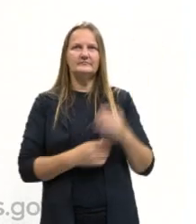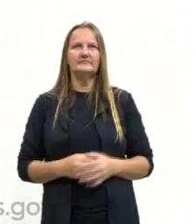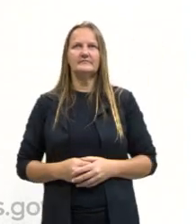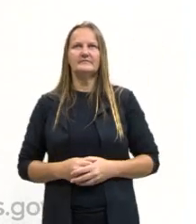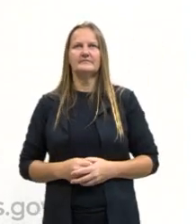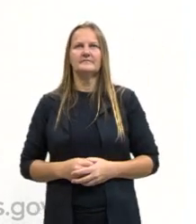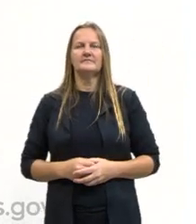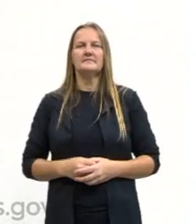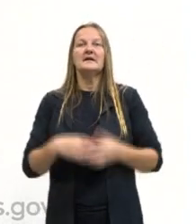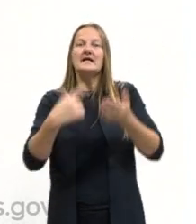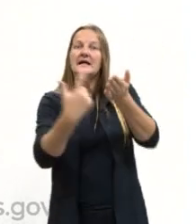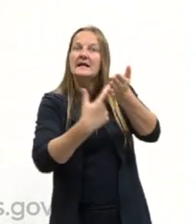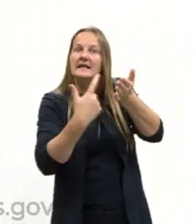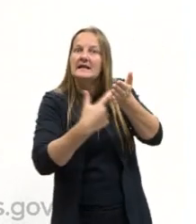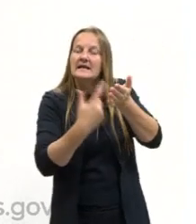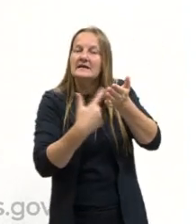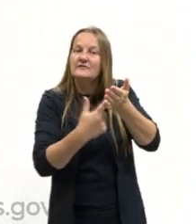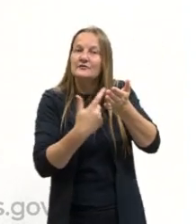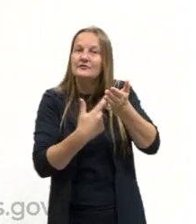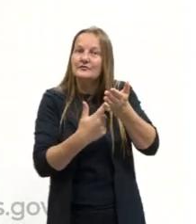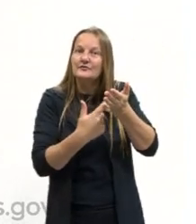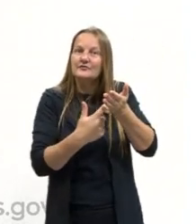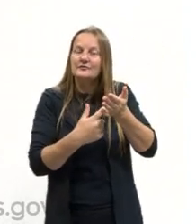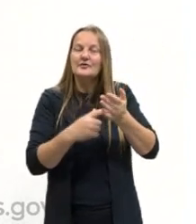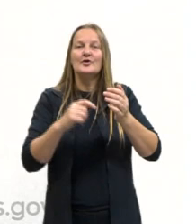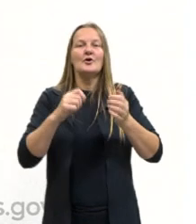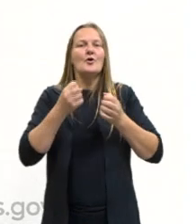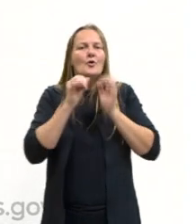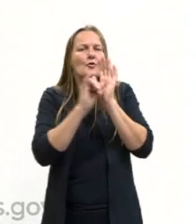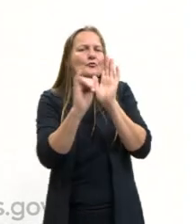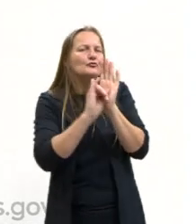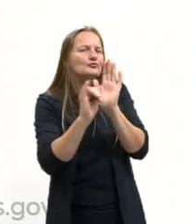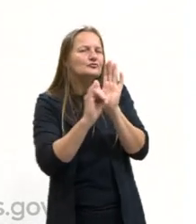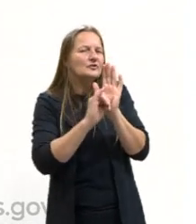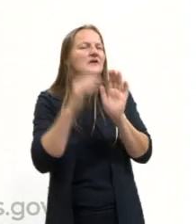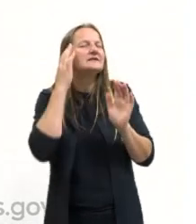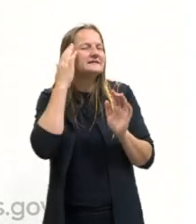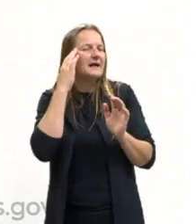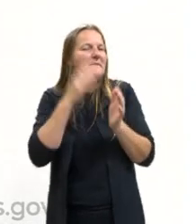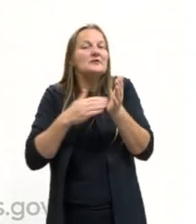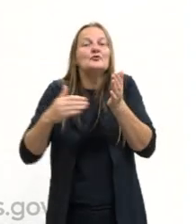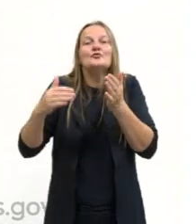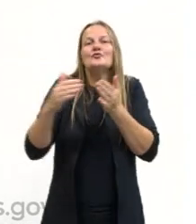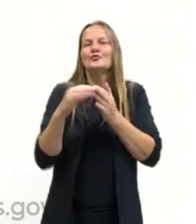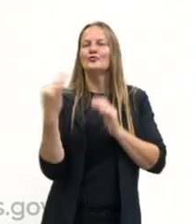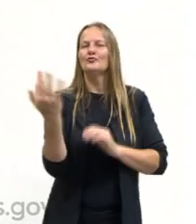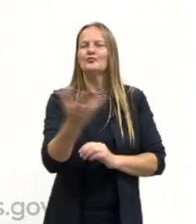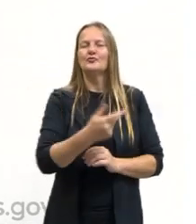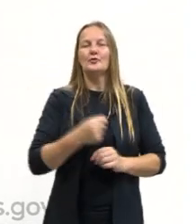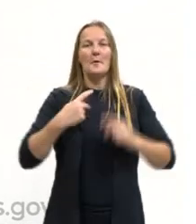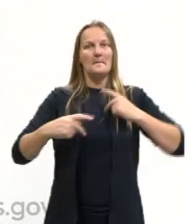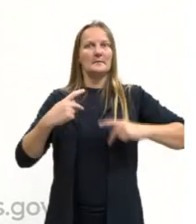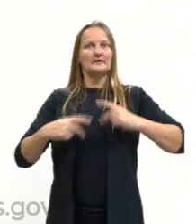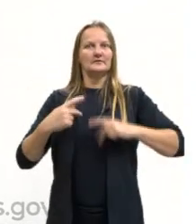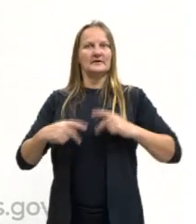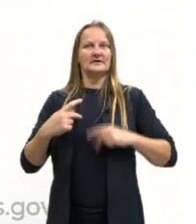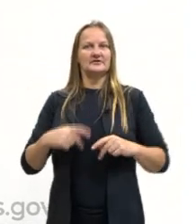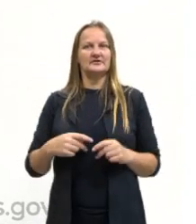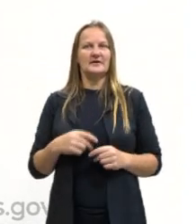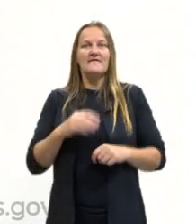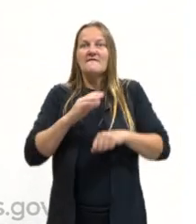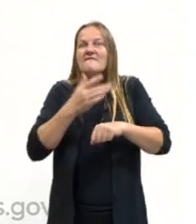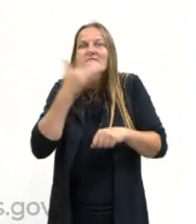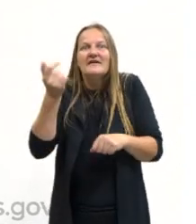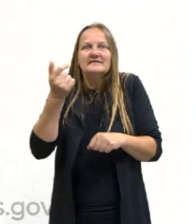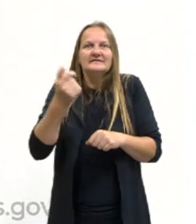onisciente, ou seja, um narrador que sabe tudo o que se passa na história com todas as personagens, é mais